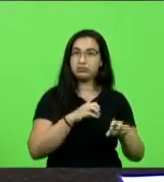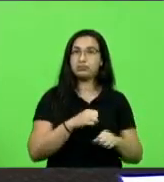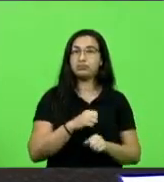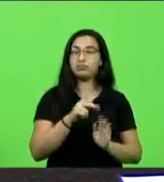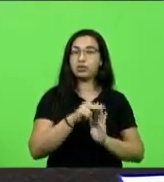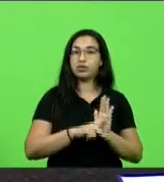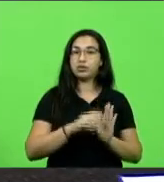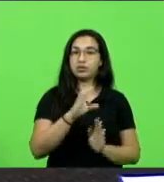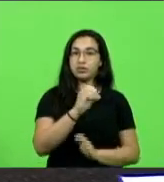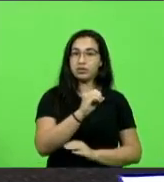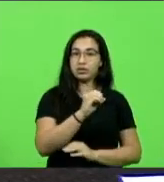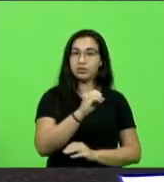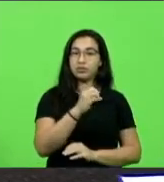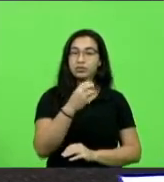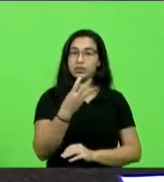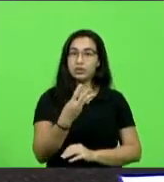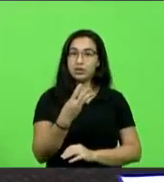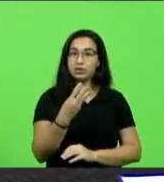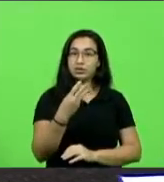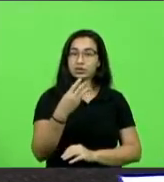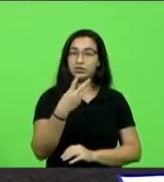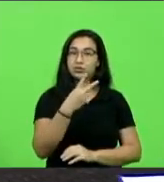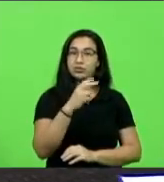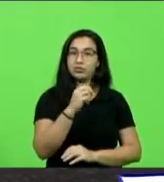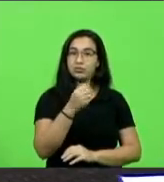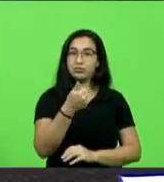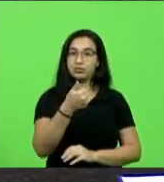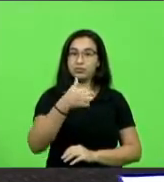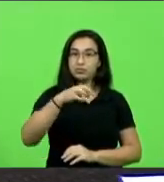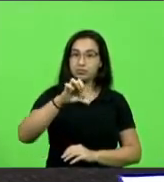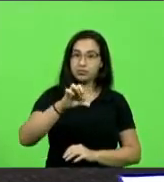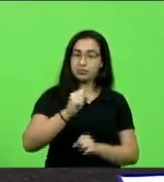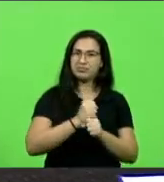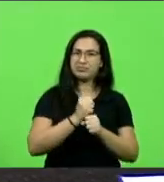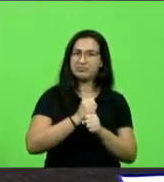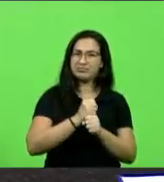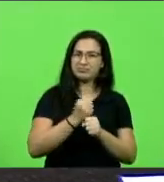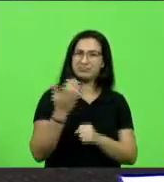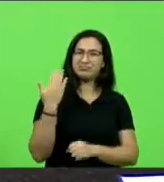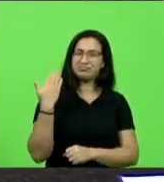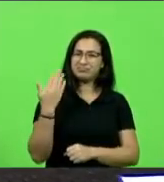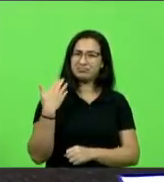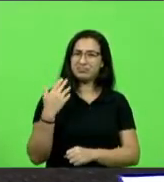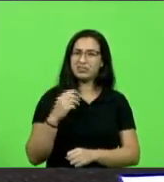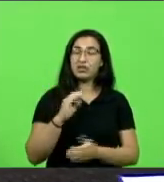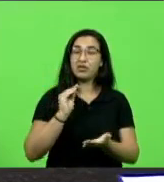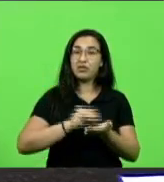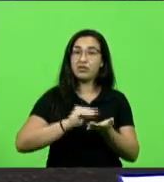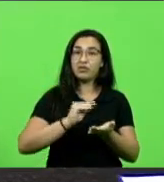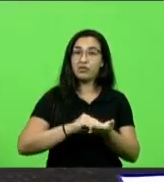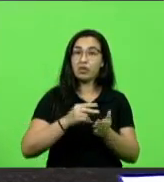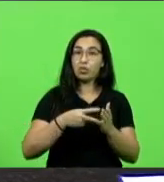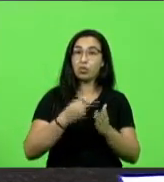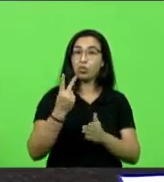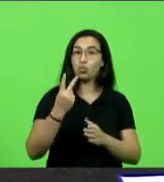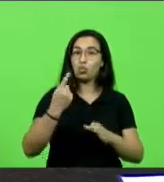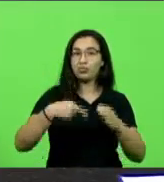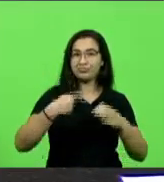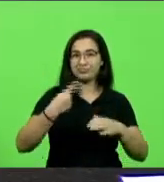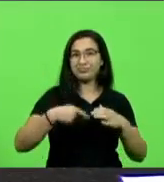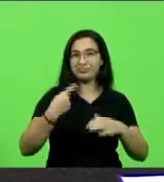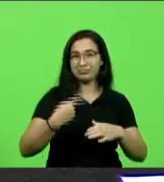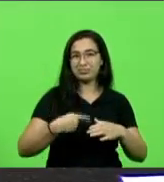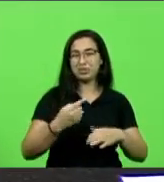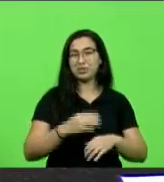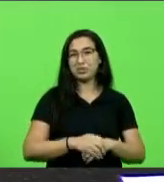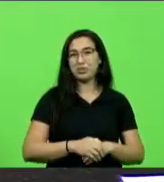2019, um dos projetos mais antigos dessa legislatura. E, atenção, ainda faltam duas comissões para ele passar, porque ele